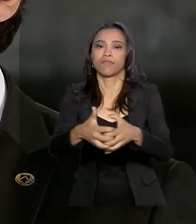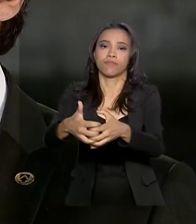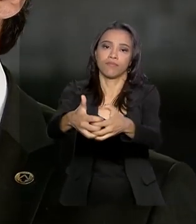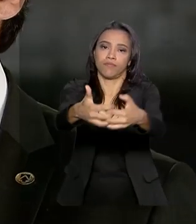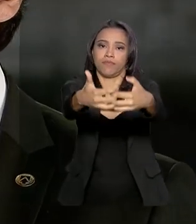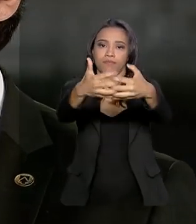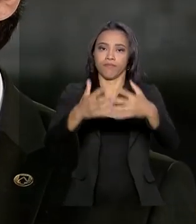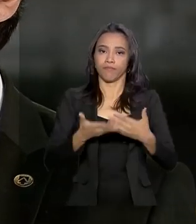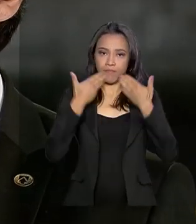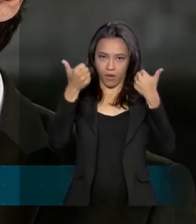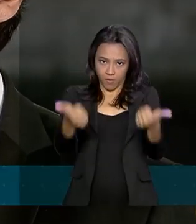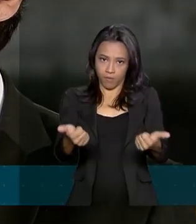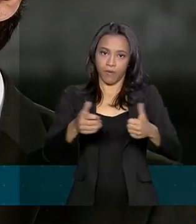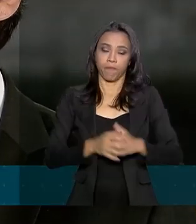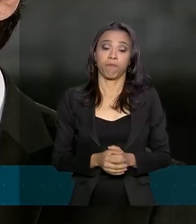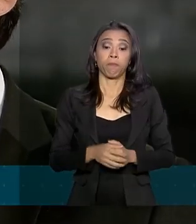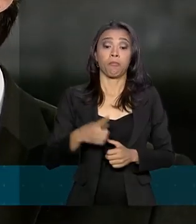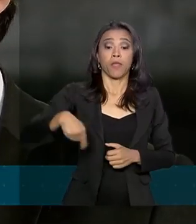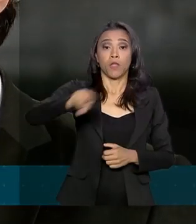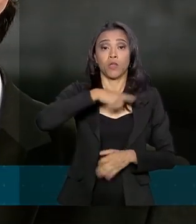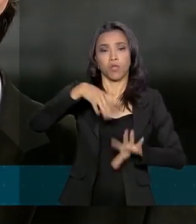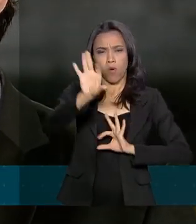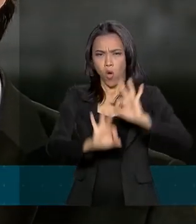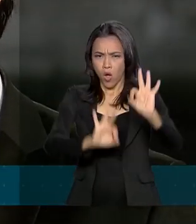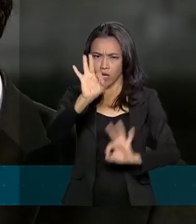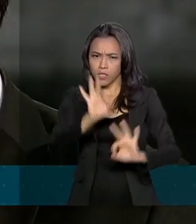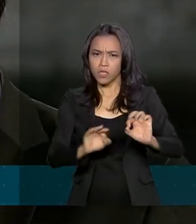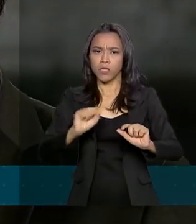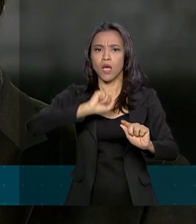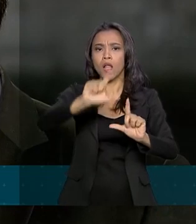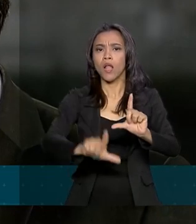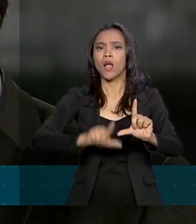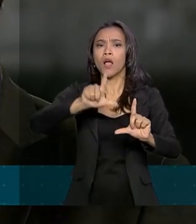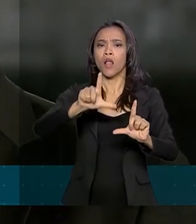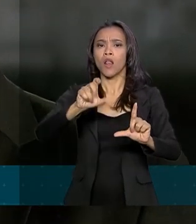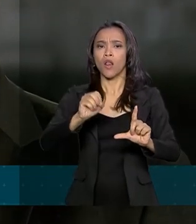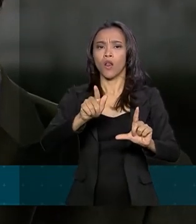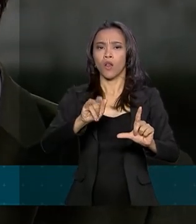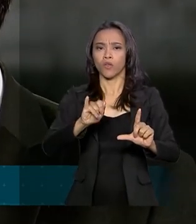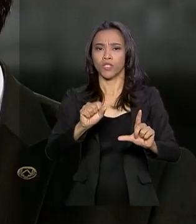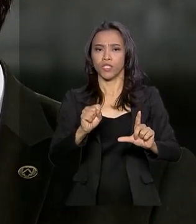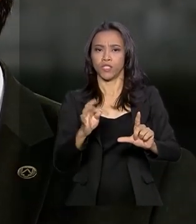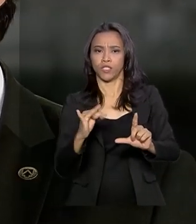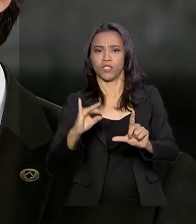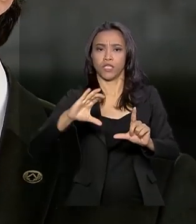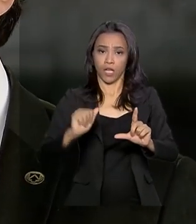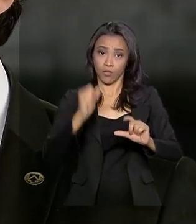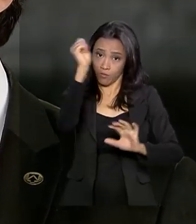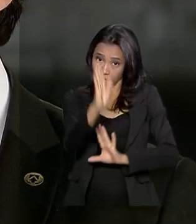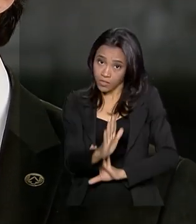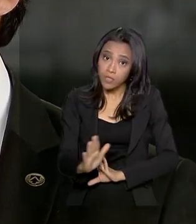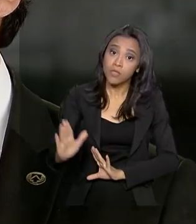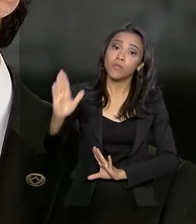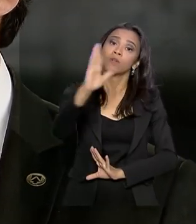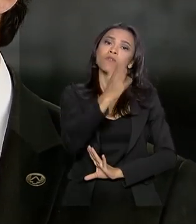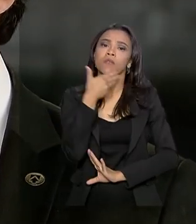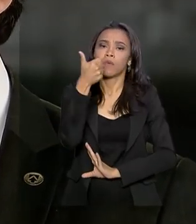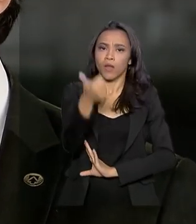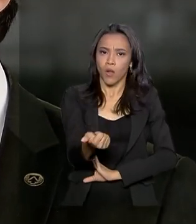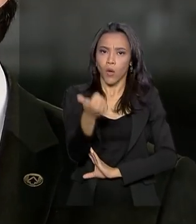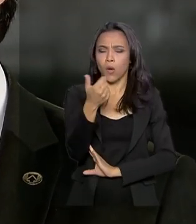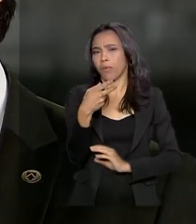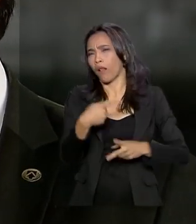redirecionando a logística do Brasil para o norte, porque nós vamos ter menores distâncias para os mercados consumidores da